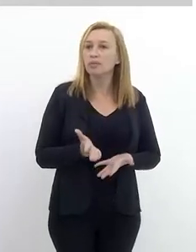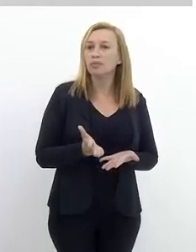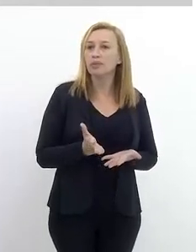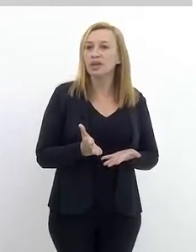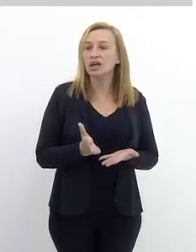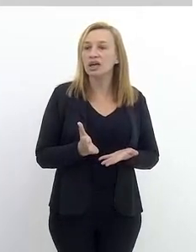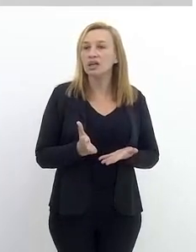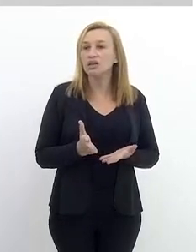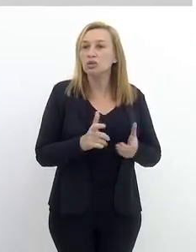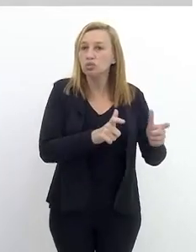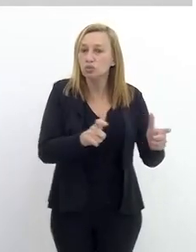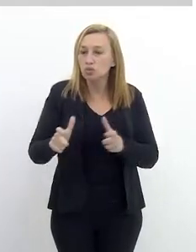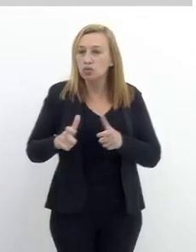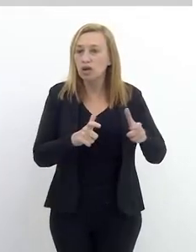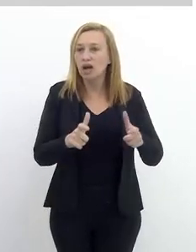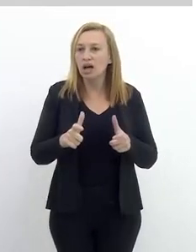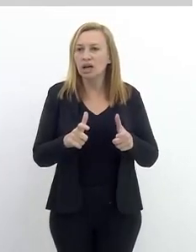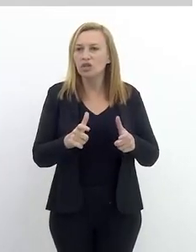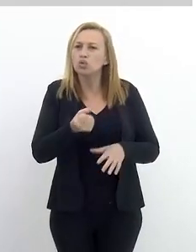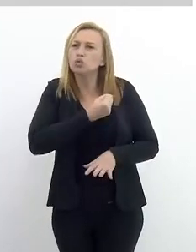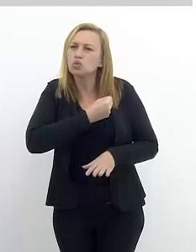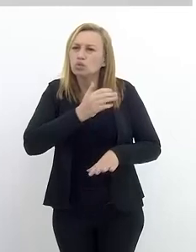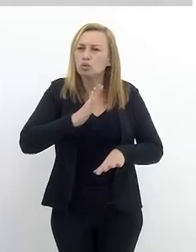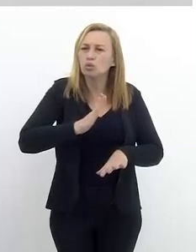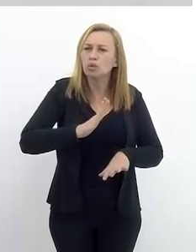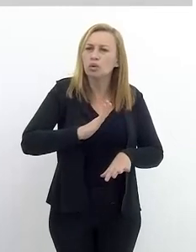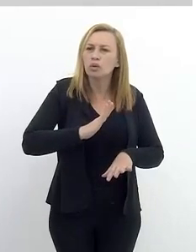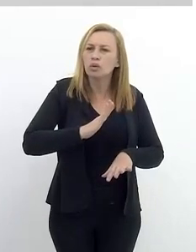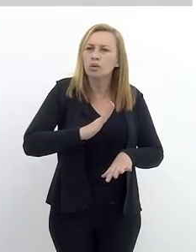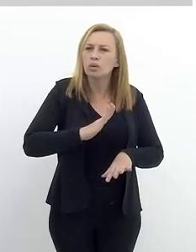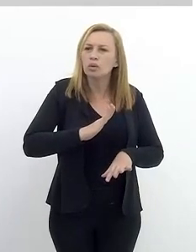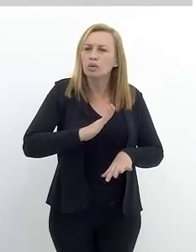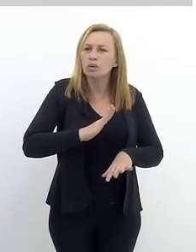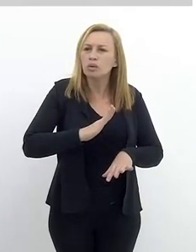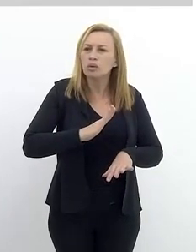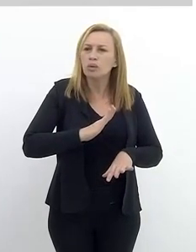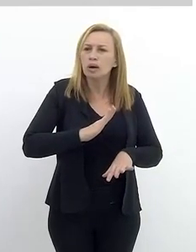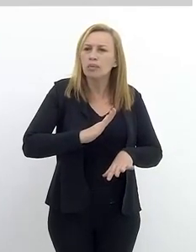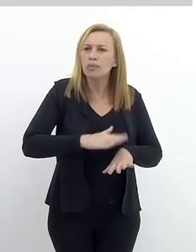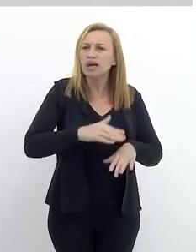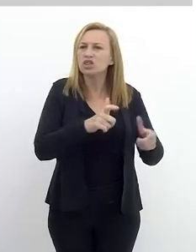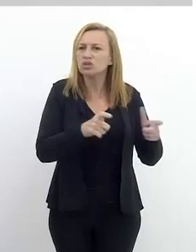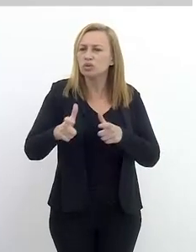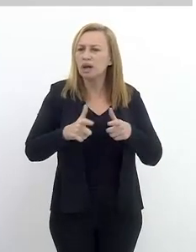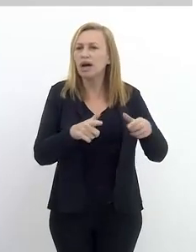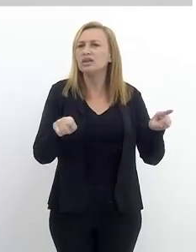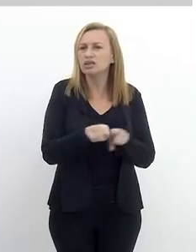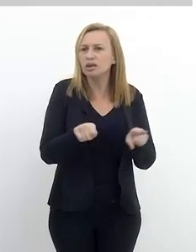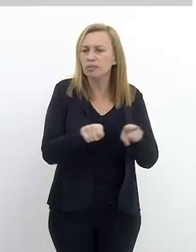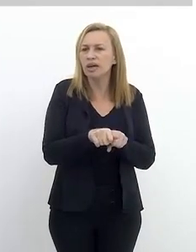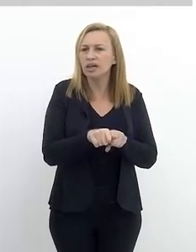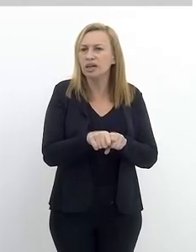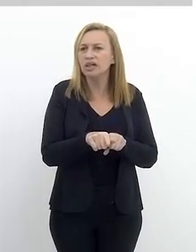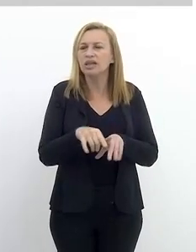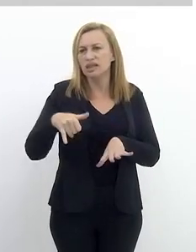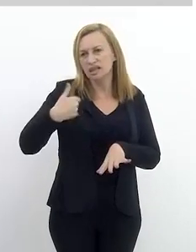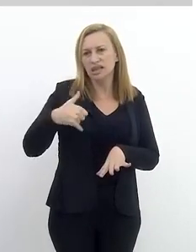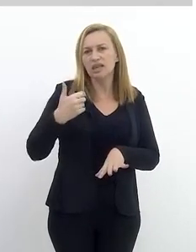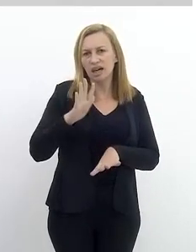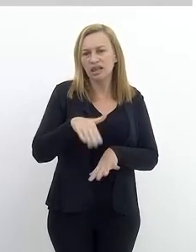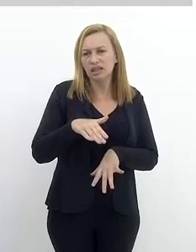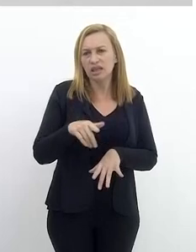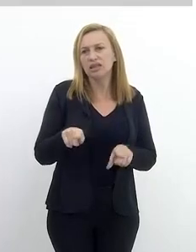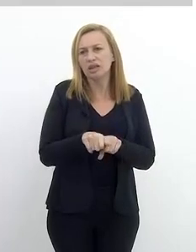tem, na localização, um número maior de localização também nessa